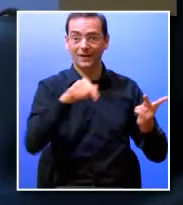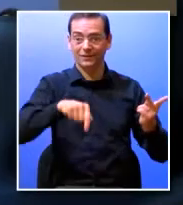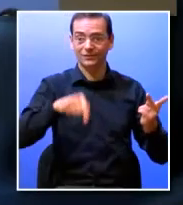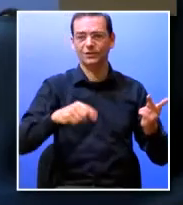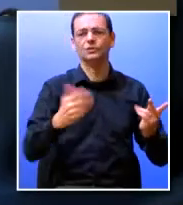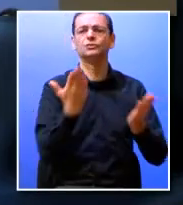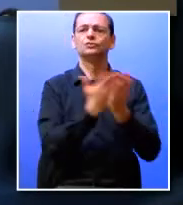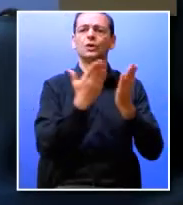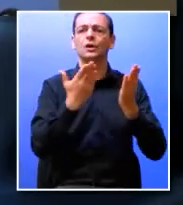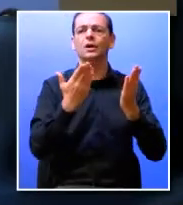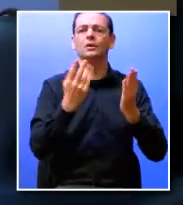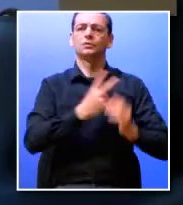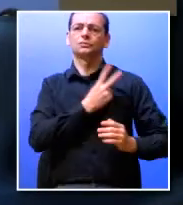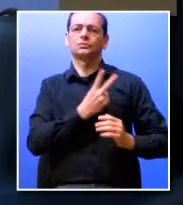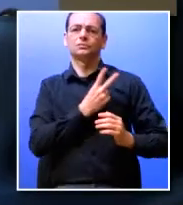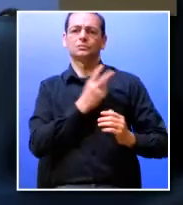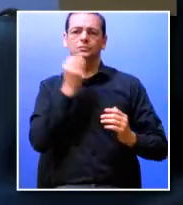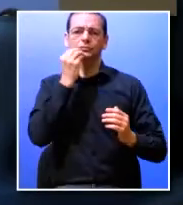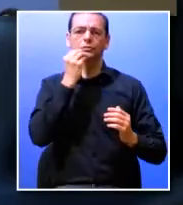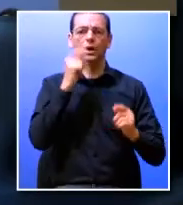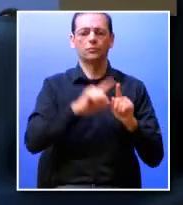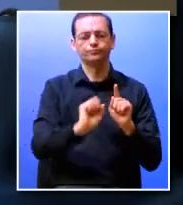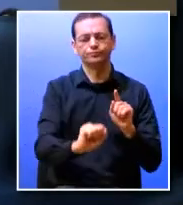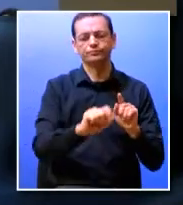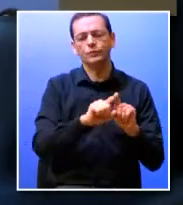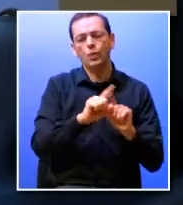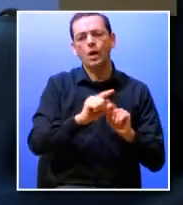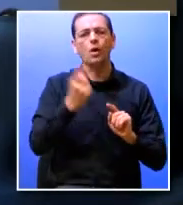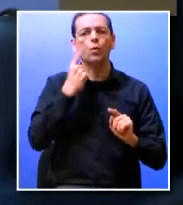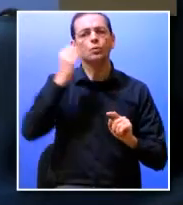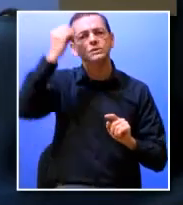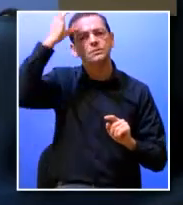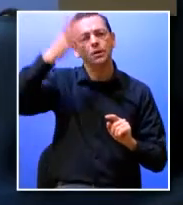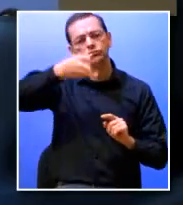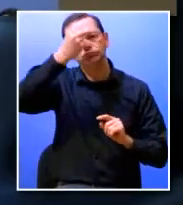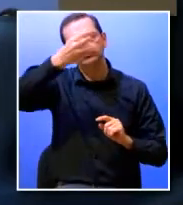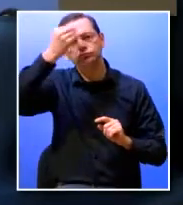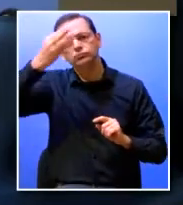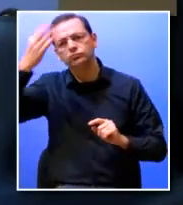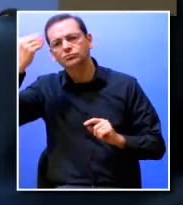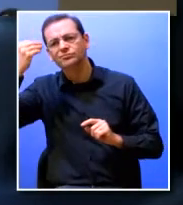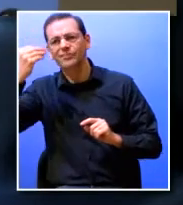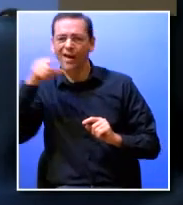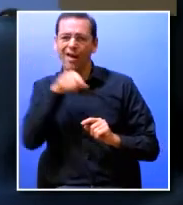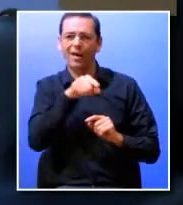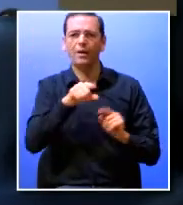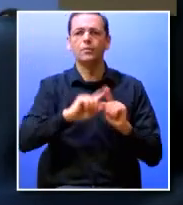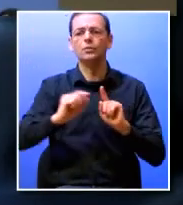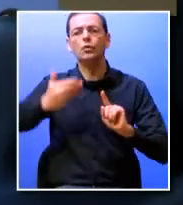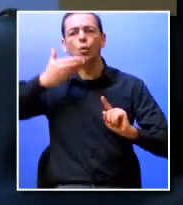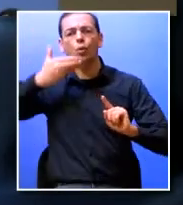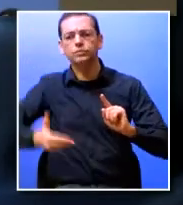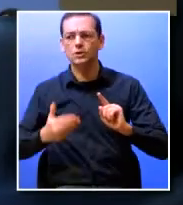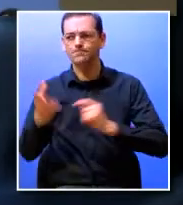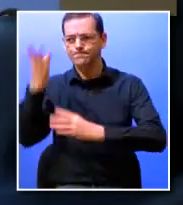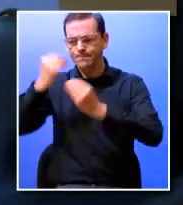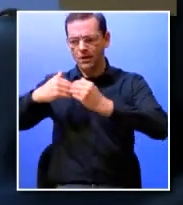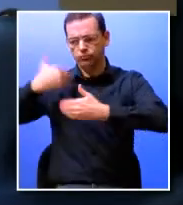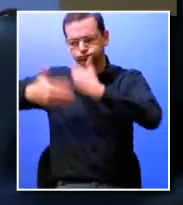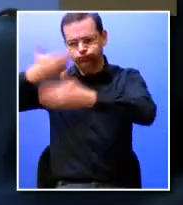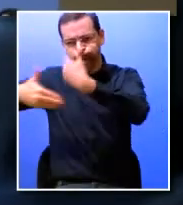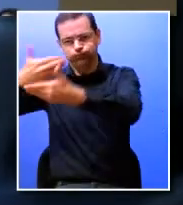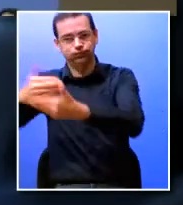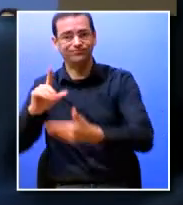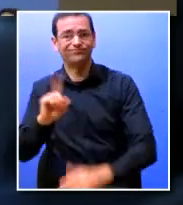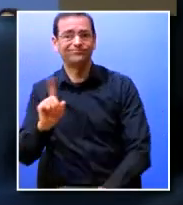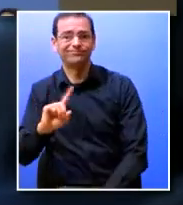superior é mais centrada numa aquisição de conhecimentos e não realmente no desenvolvimento de competências e a formação com os